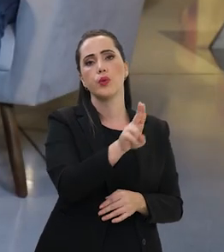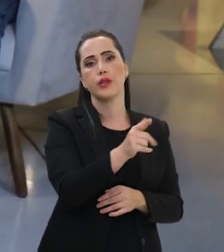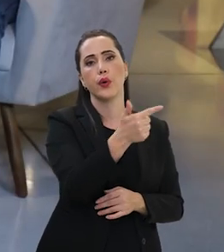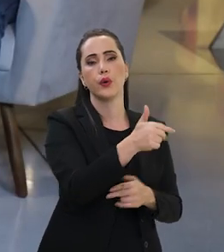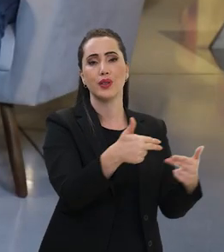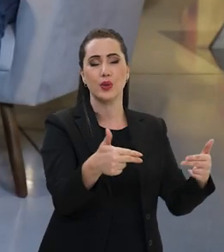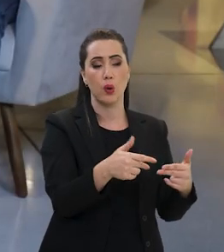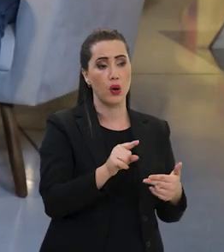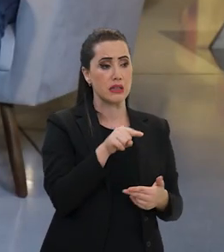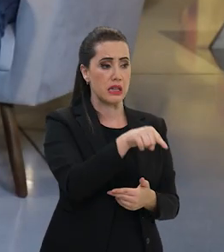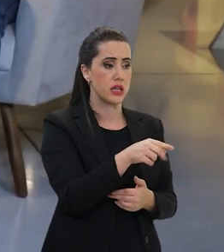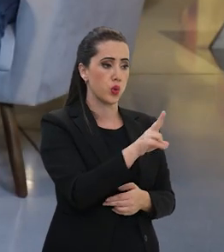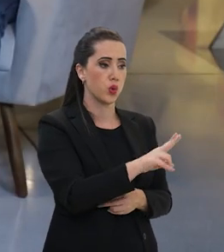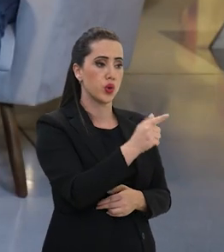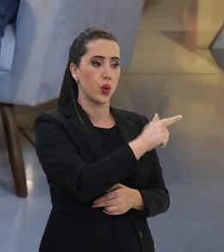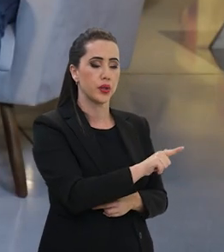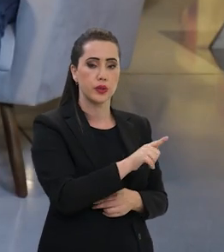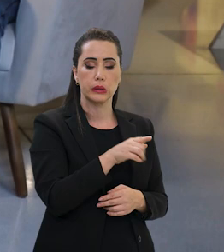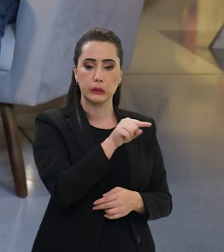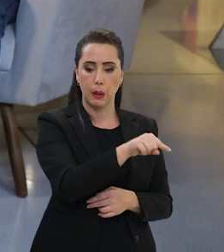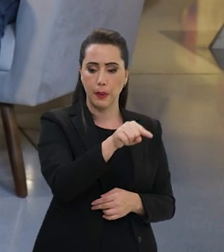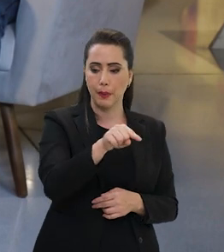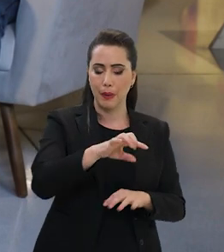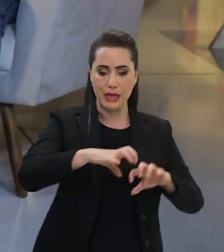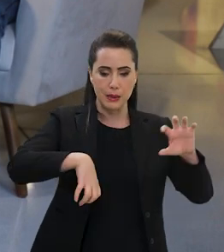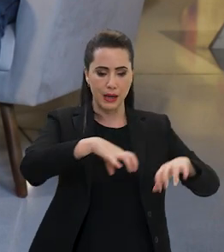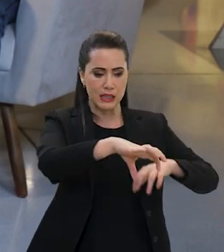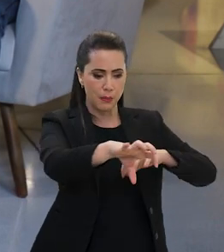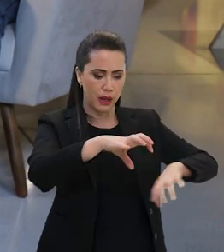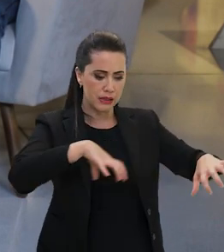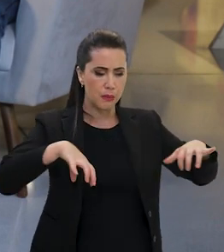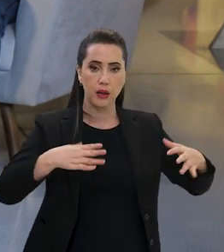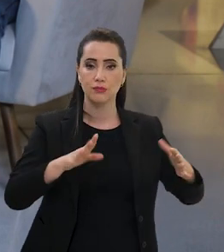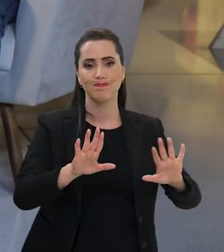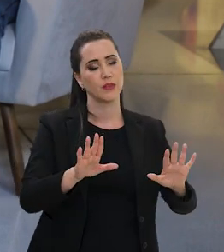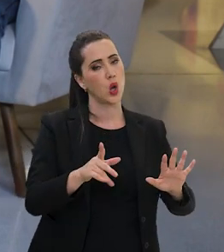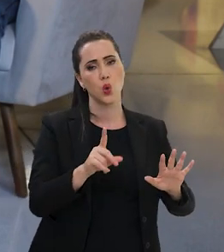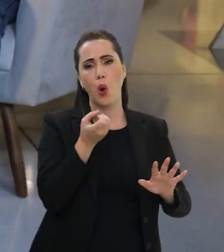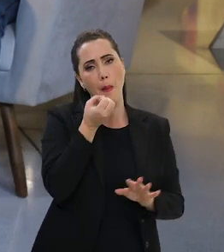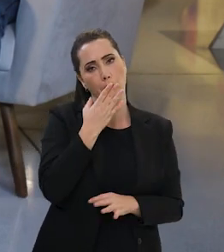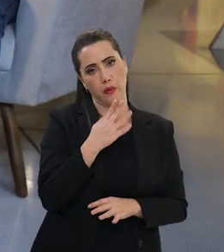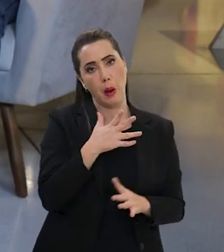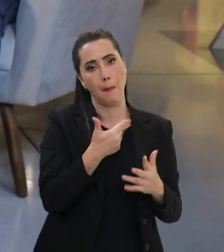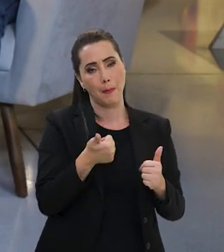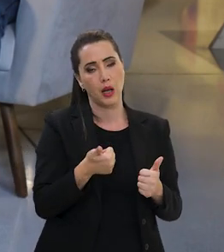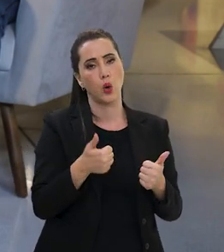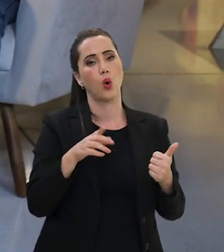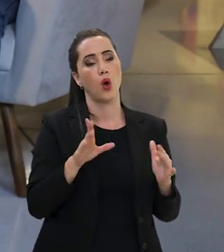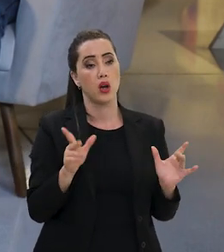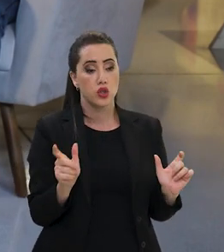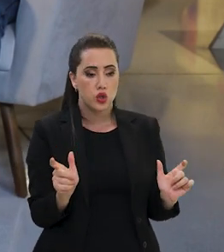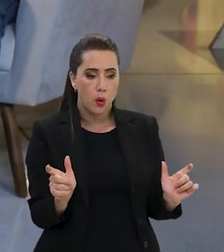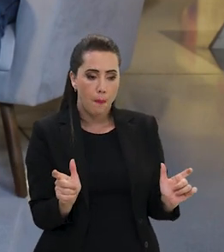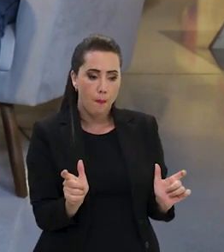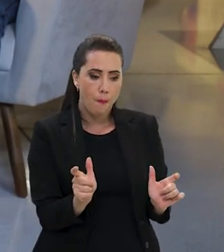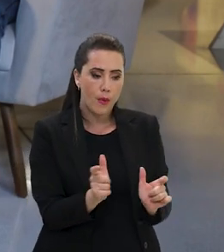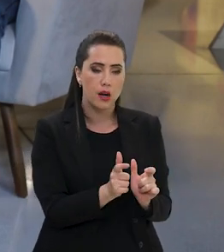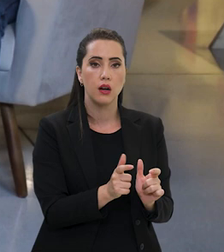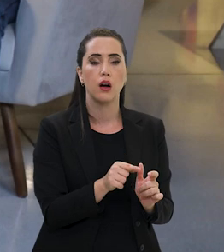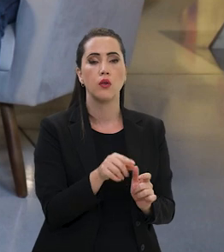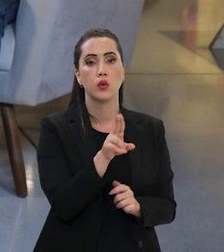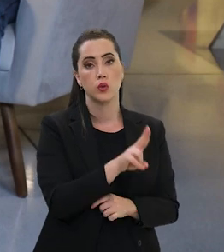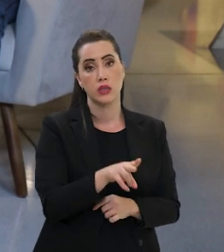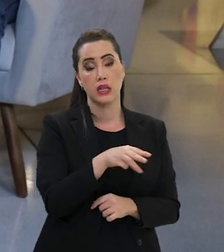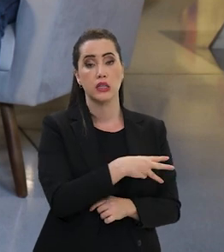perde um pouco a possibilidade, a potência do próprio programa. Então, a gente está trabalhando reduzindo o PDDE